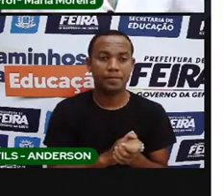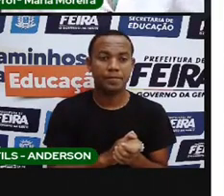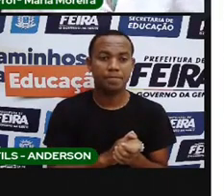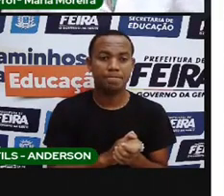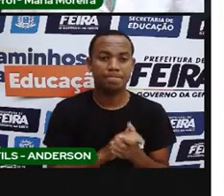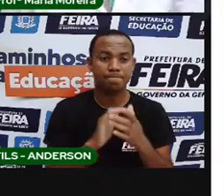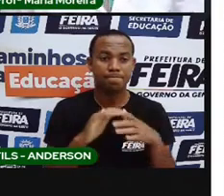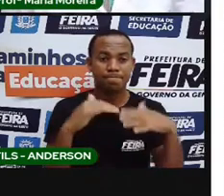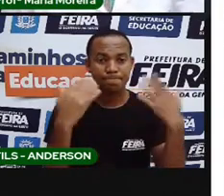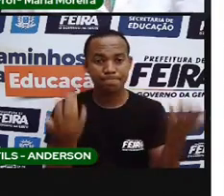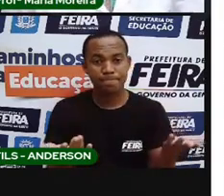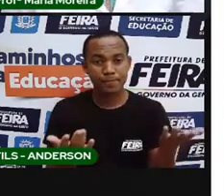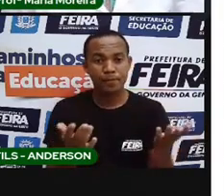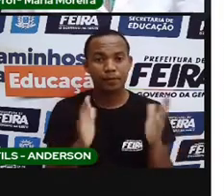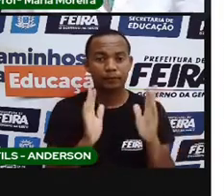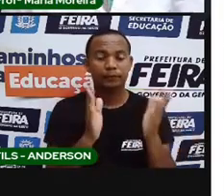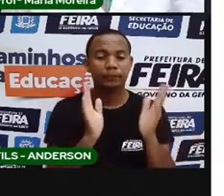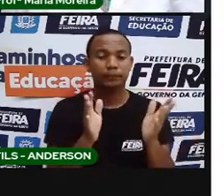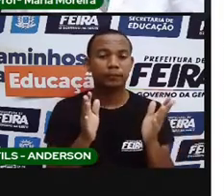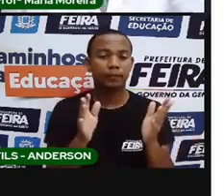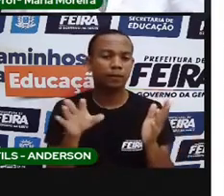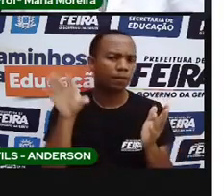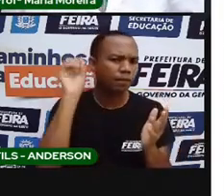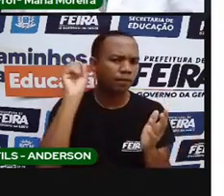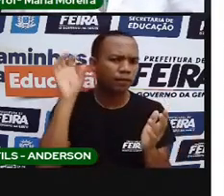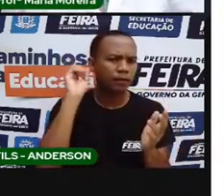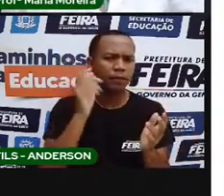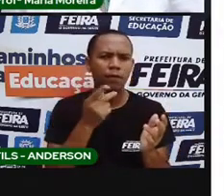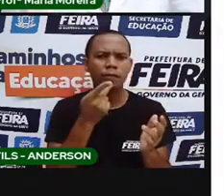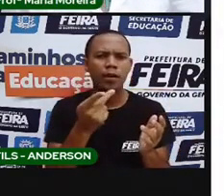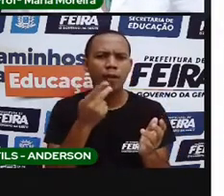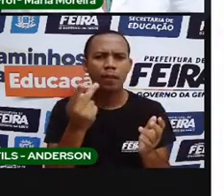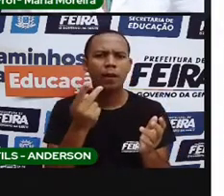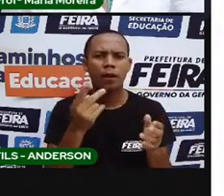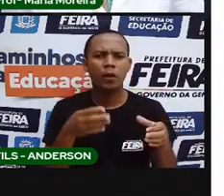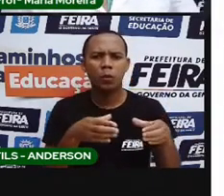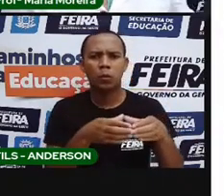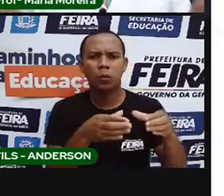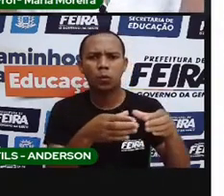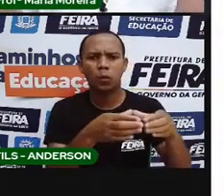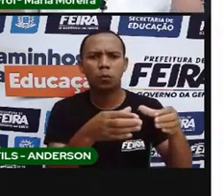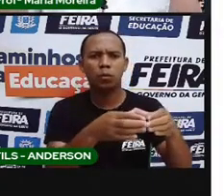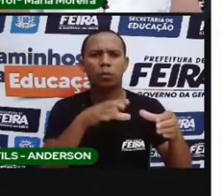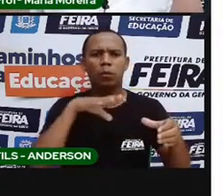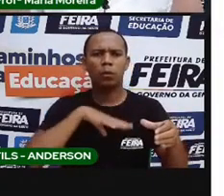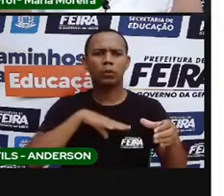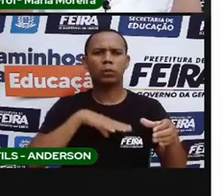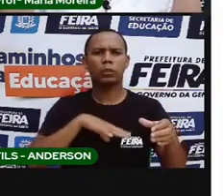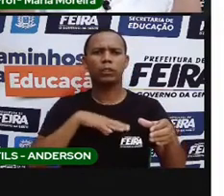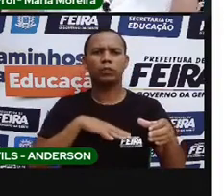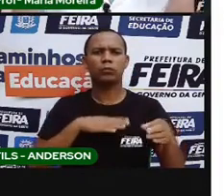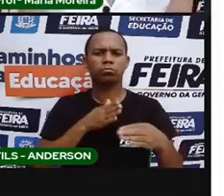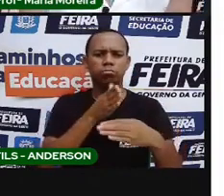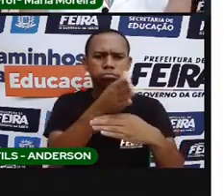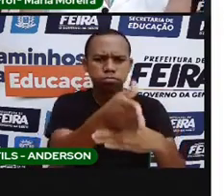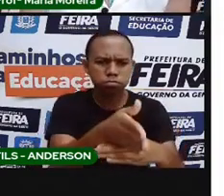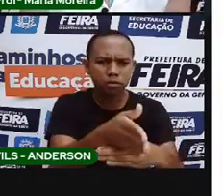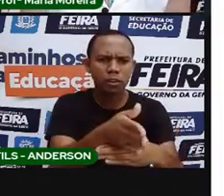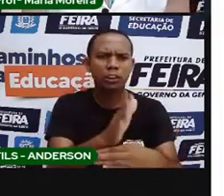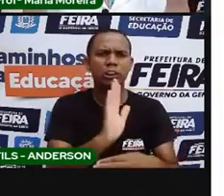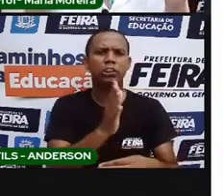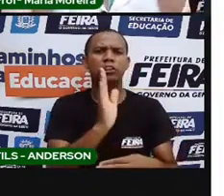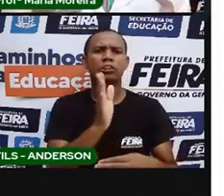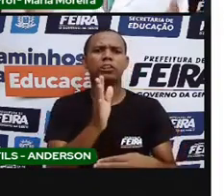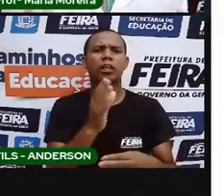ouvimos falar da colonização portuguesa na América, lembramos logo da descoberta do